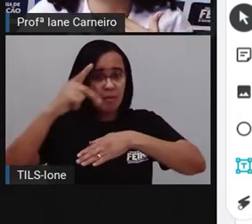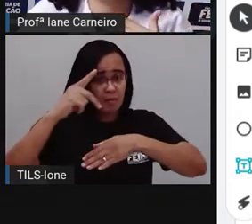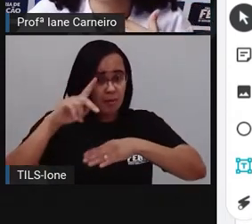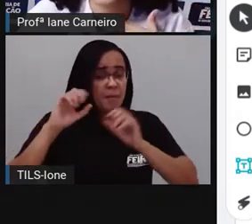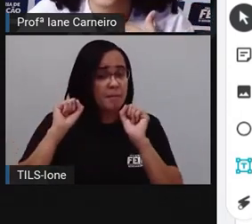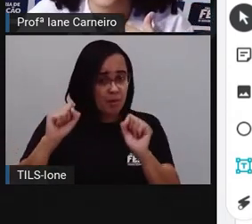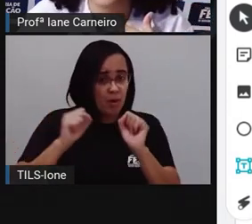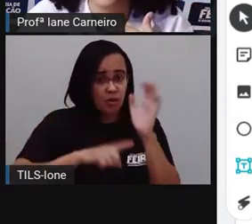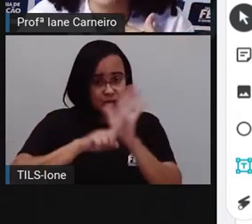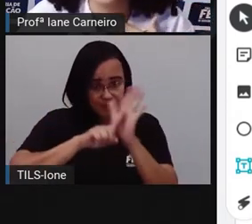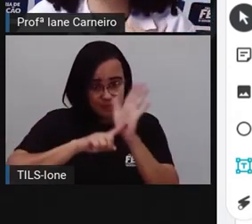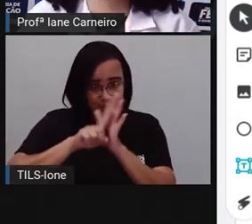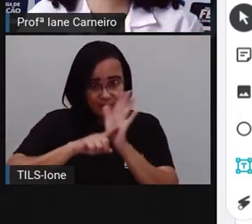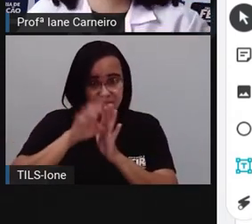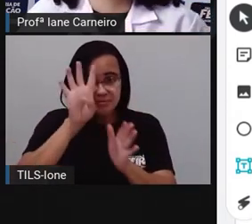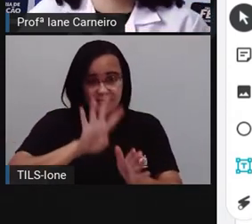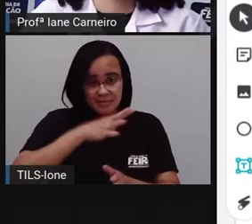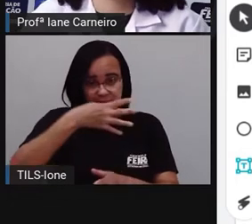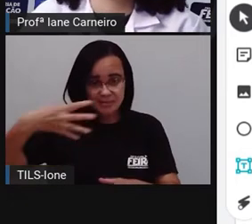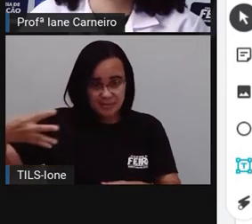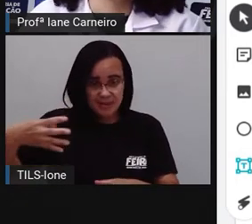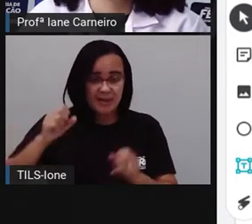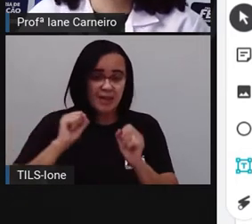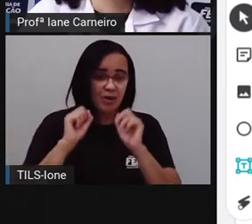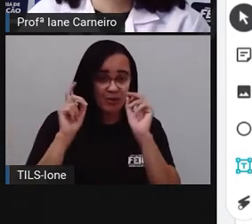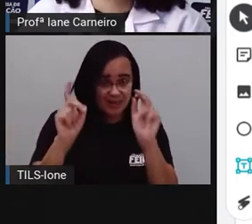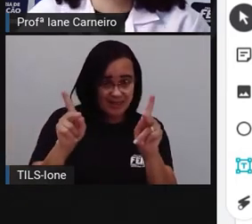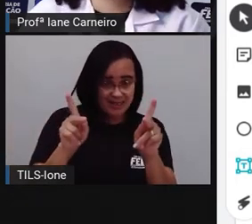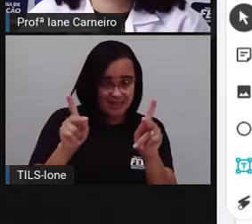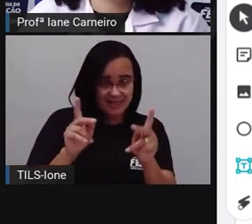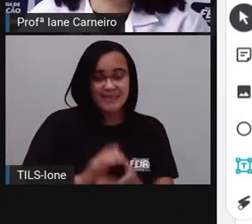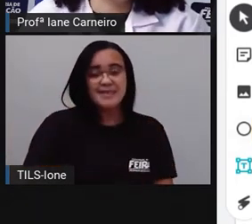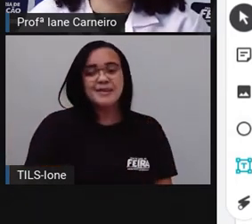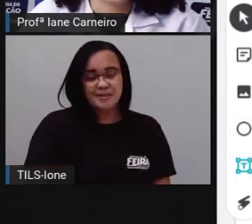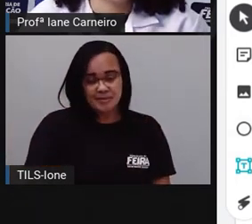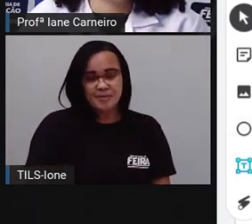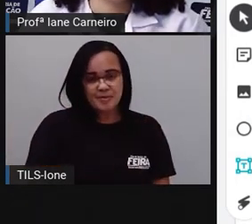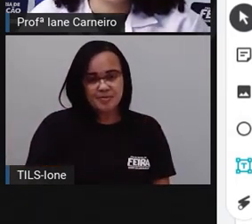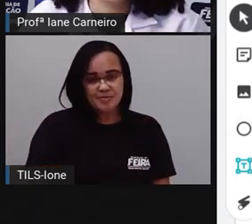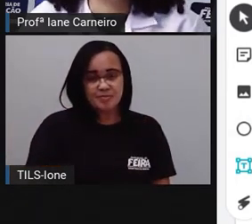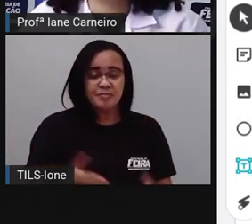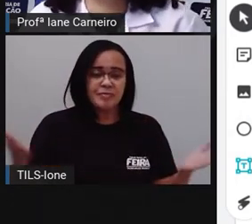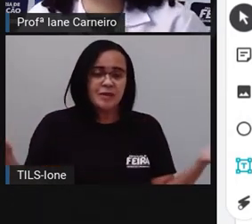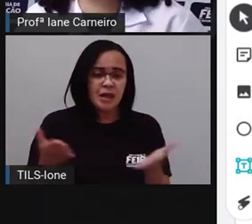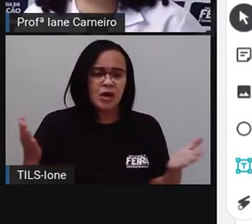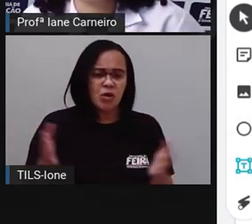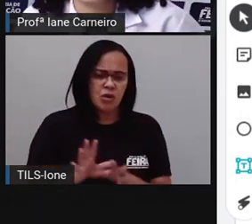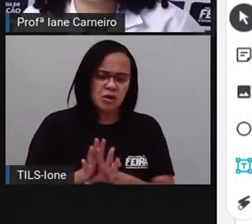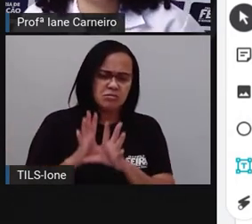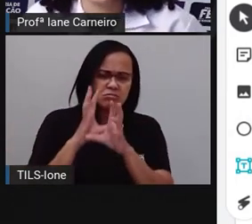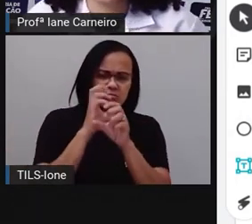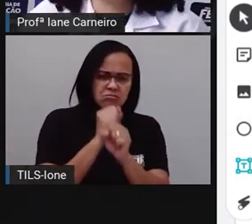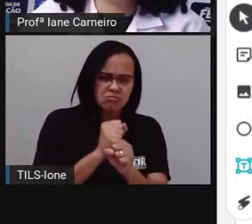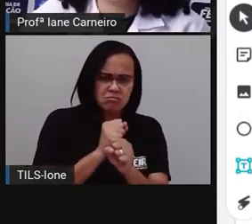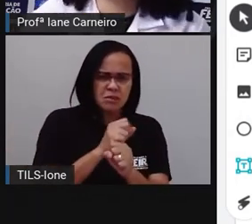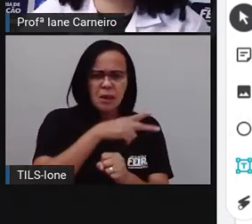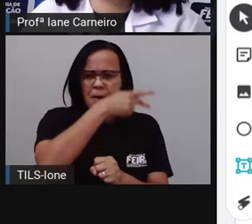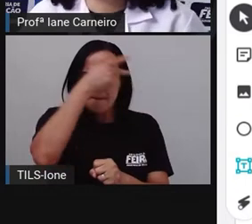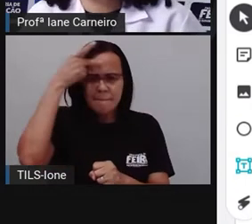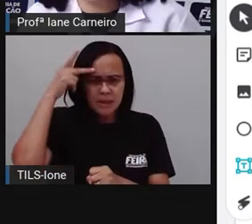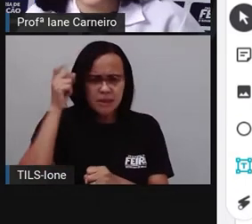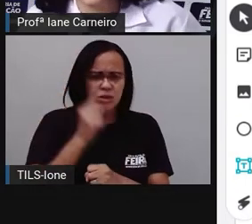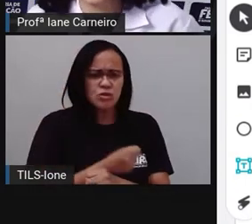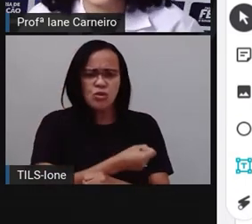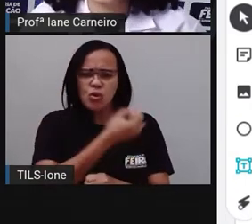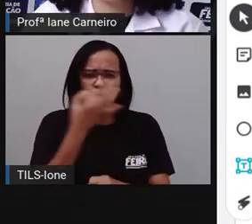essa pesquisa, tá bom? Ok. Então, vamos contabilizar aqui. Quantas pessoas gostam, né?